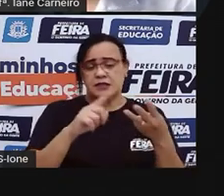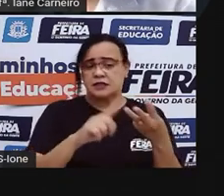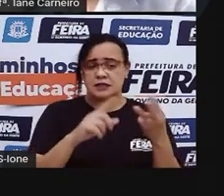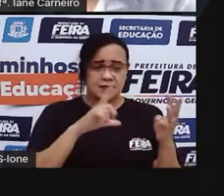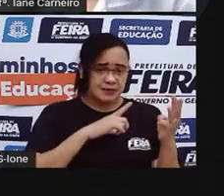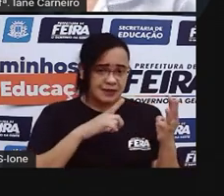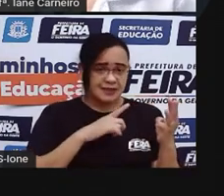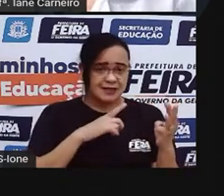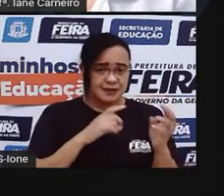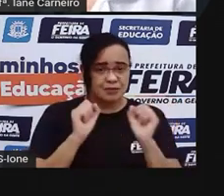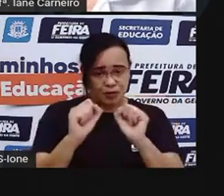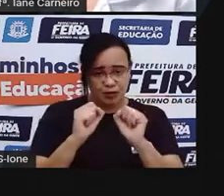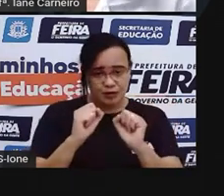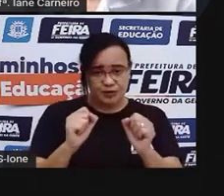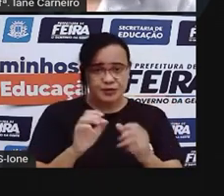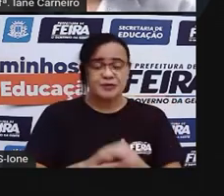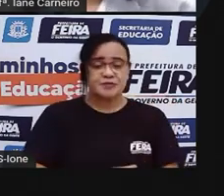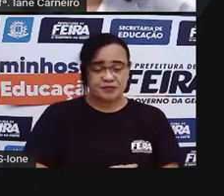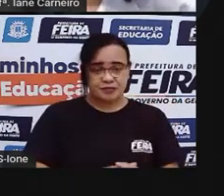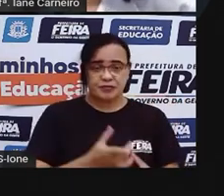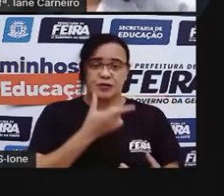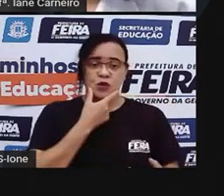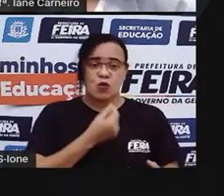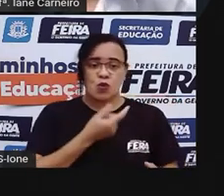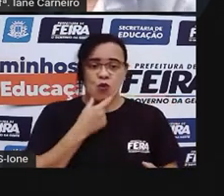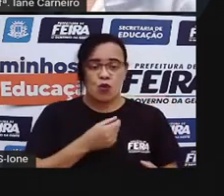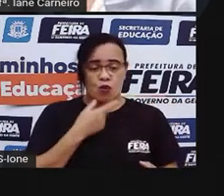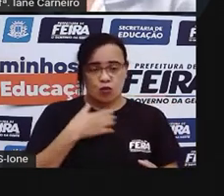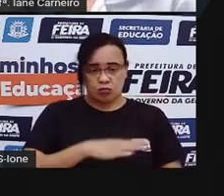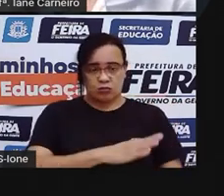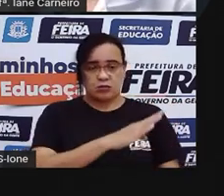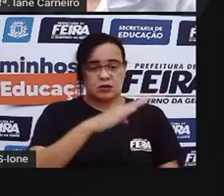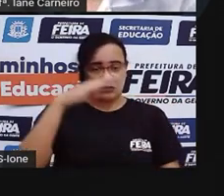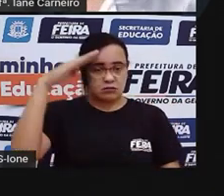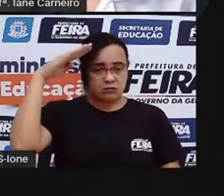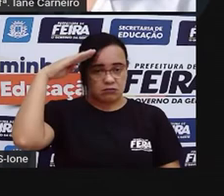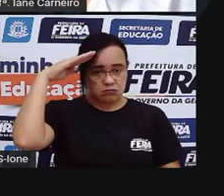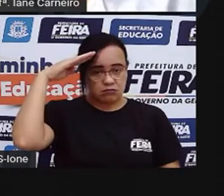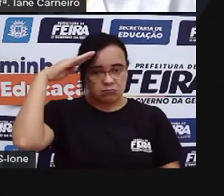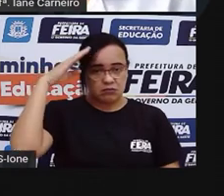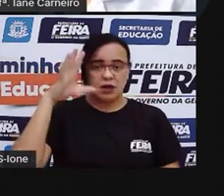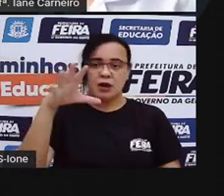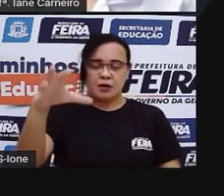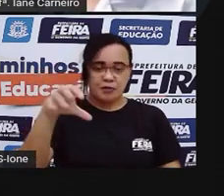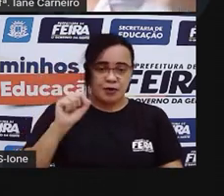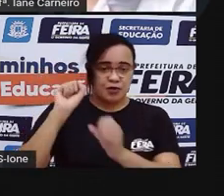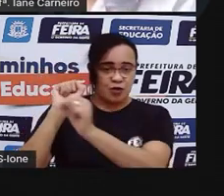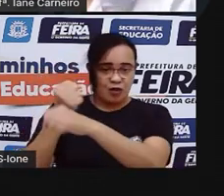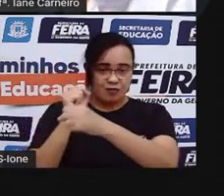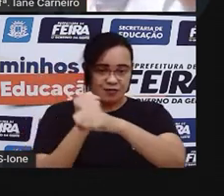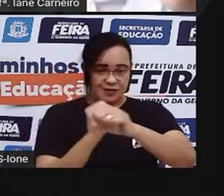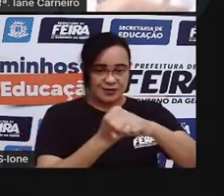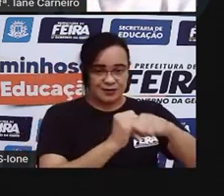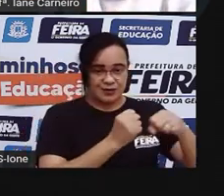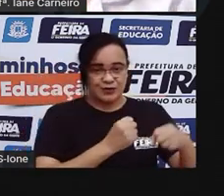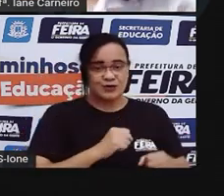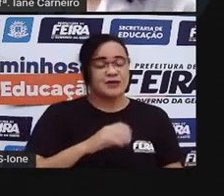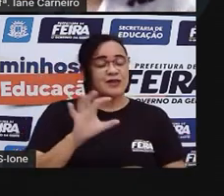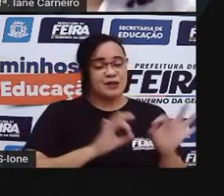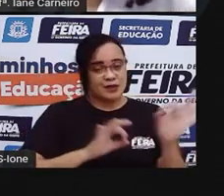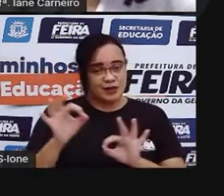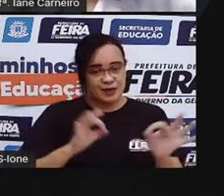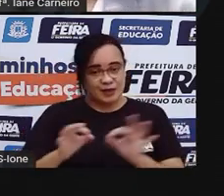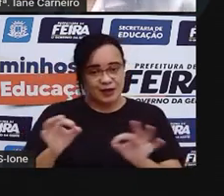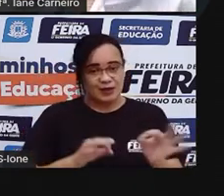dizer O cabo Pegou o cabo Da vassoura E ajeitou o cabo Imagina Três cabos Na mesma